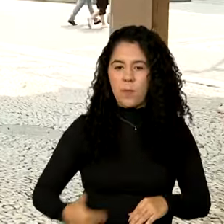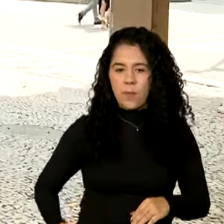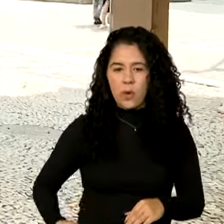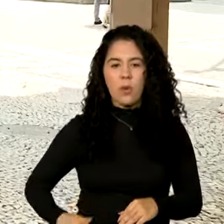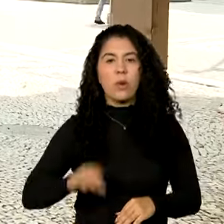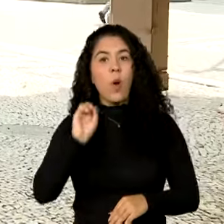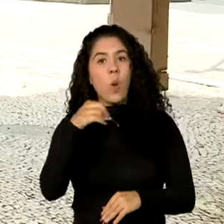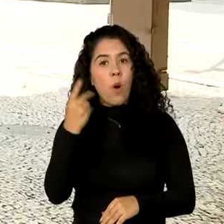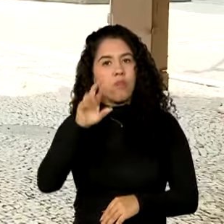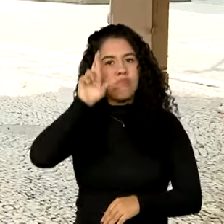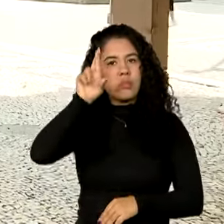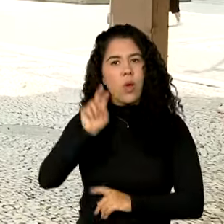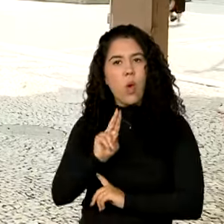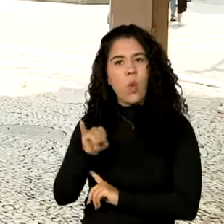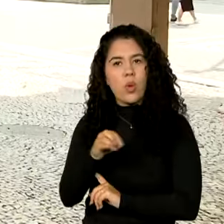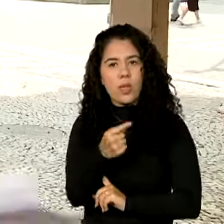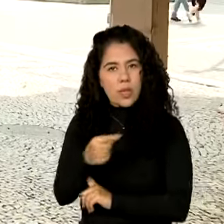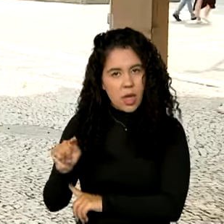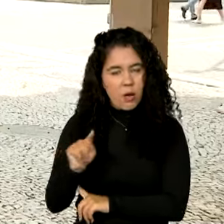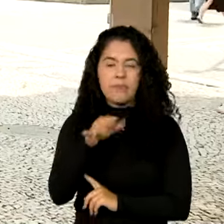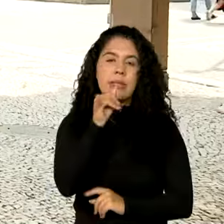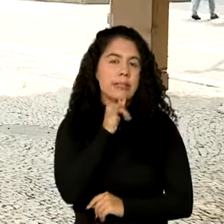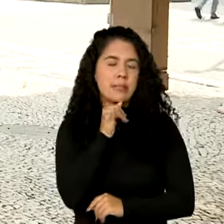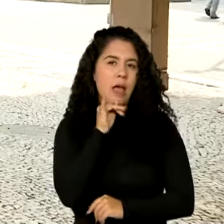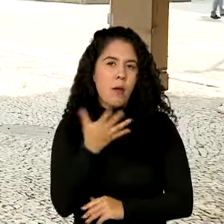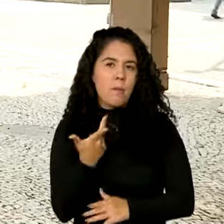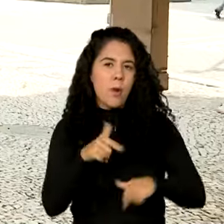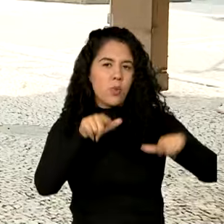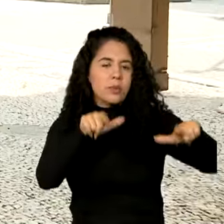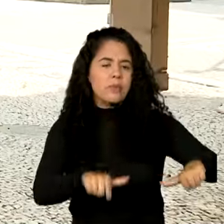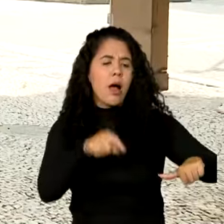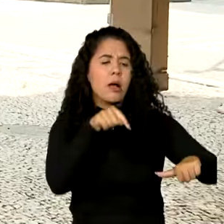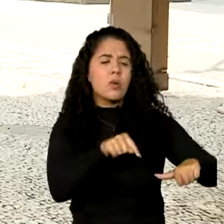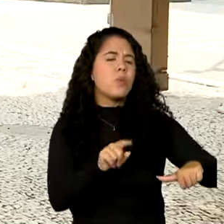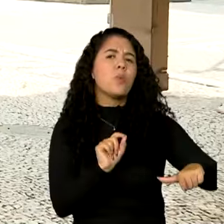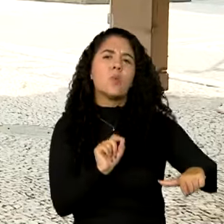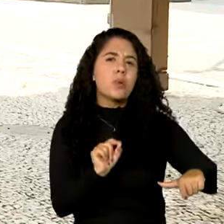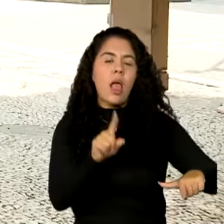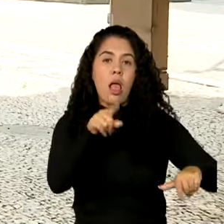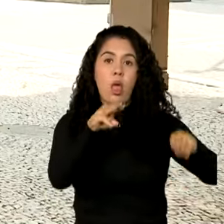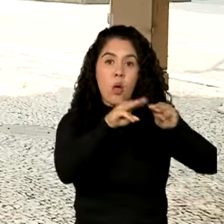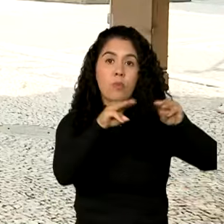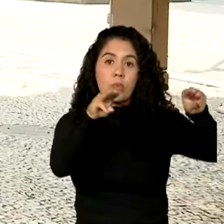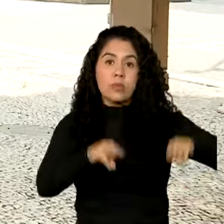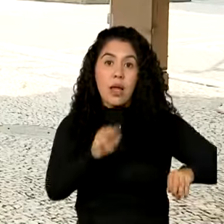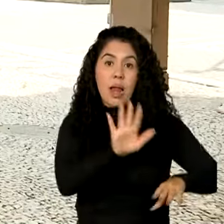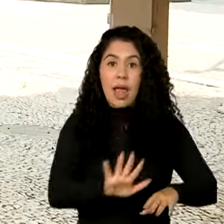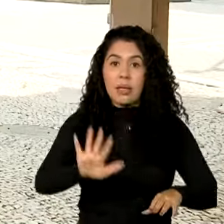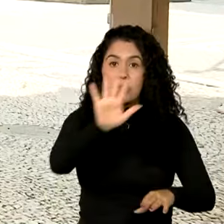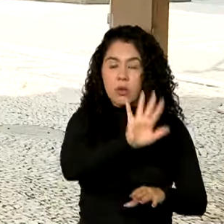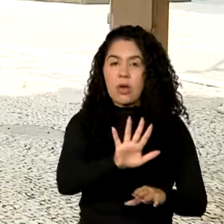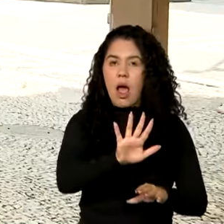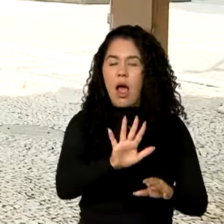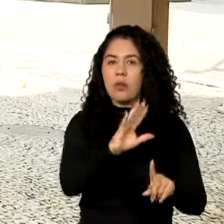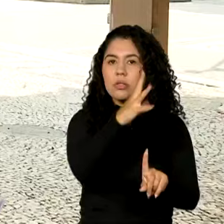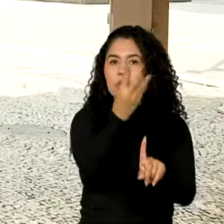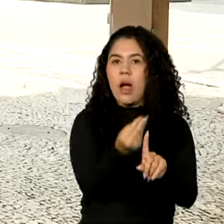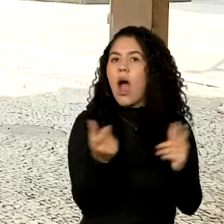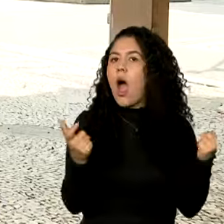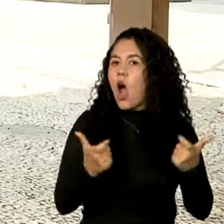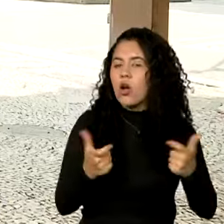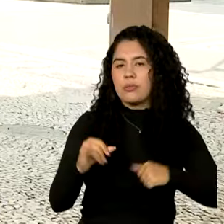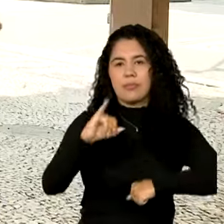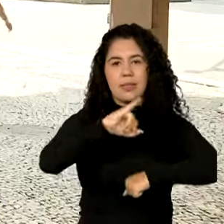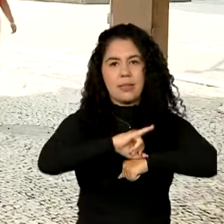União. Um exemplo de espaço como esse é o Museu Nacional de Belas Artes no centro do Rio de Janeiro,